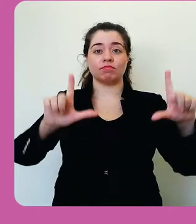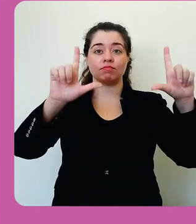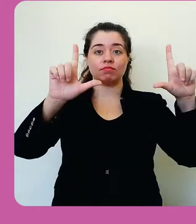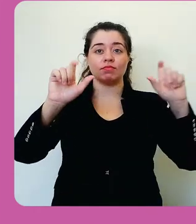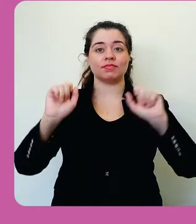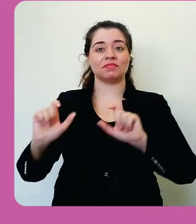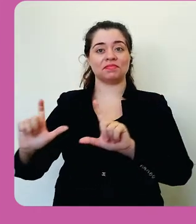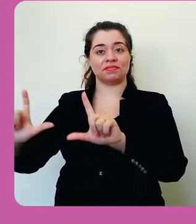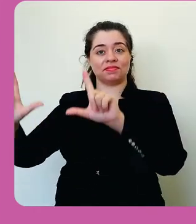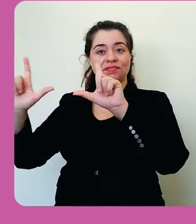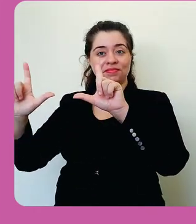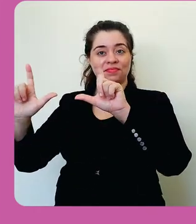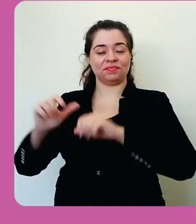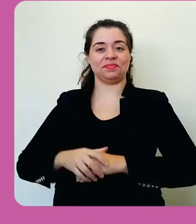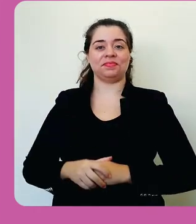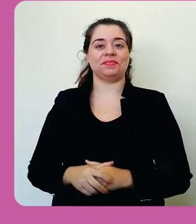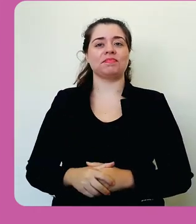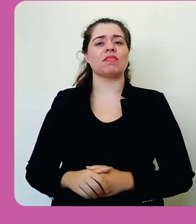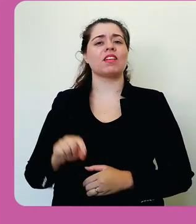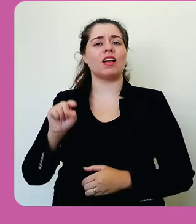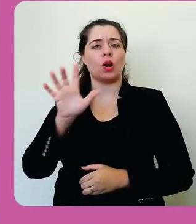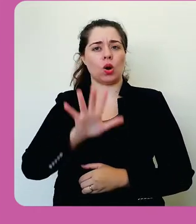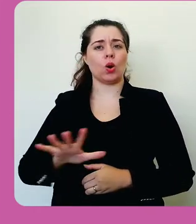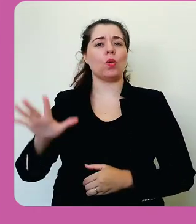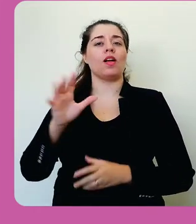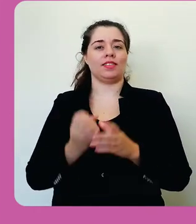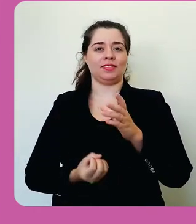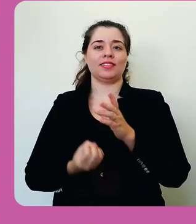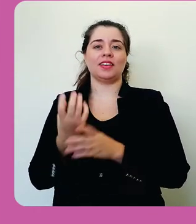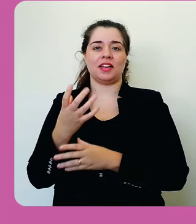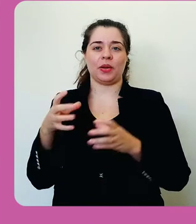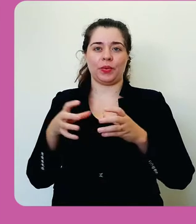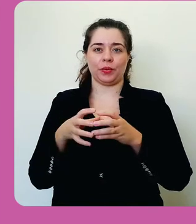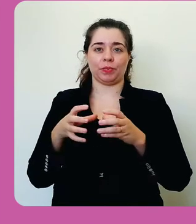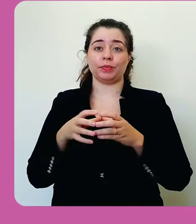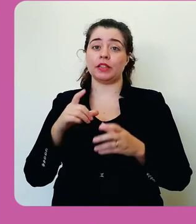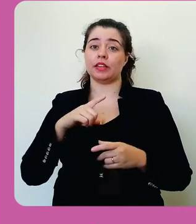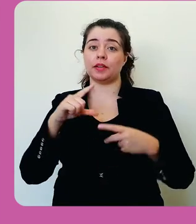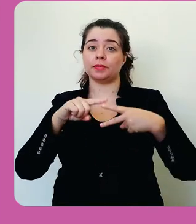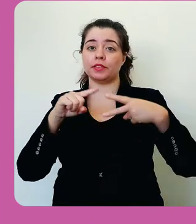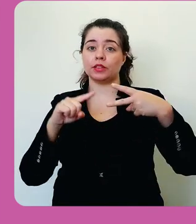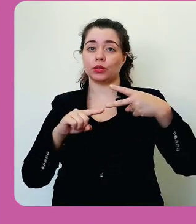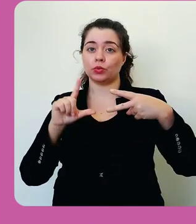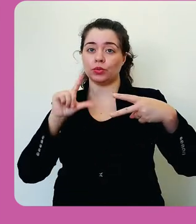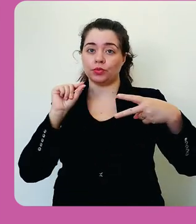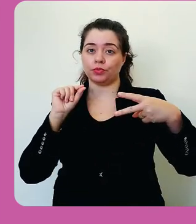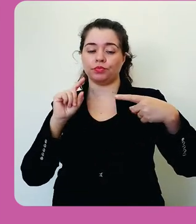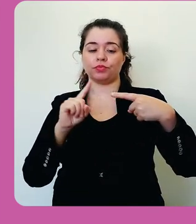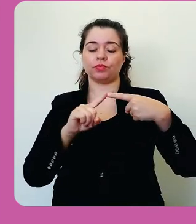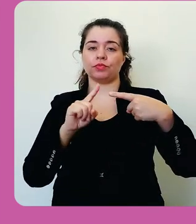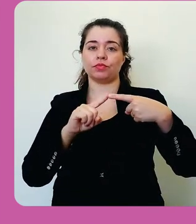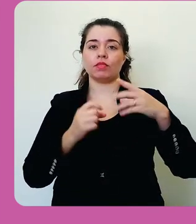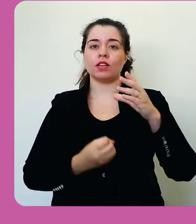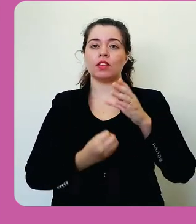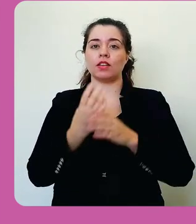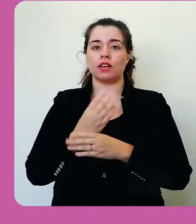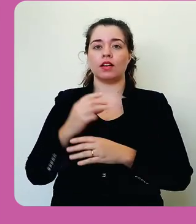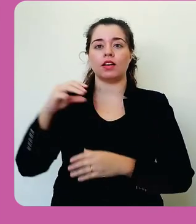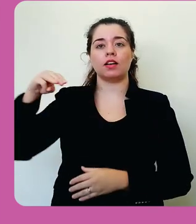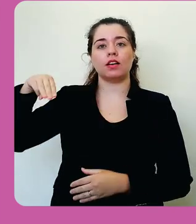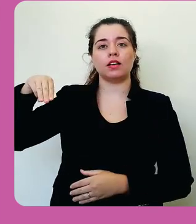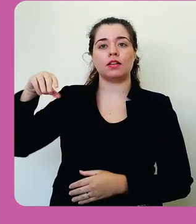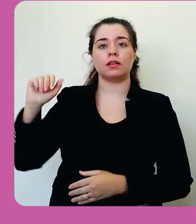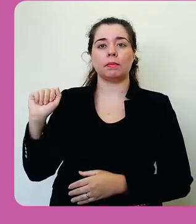Ao abrir o espaço de criação de grupos, você tem duas opções, criar grupos